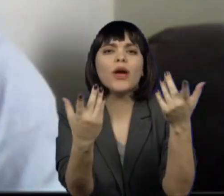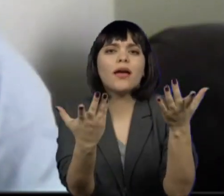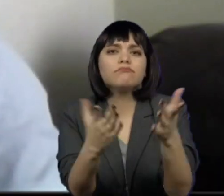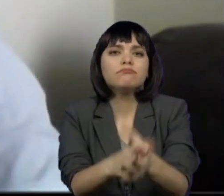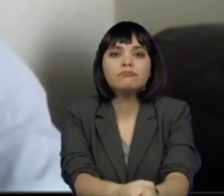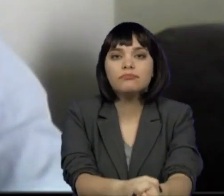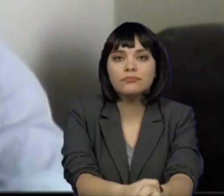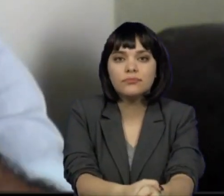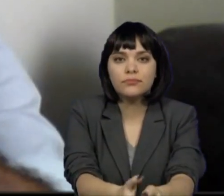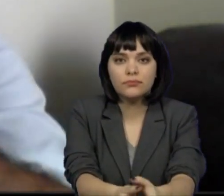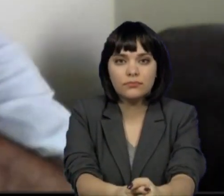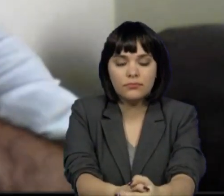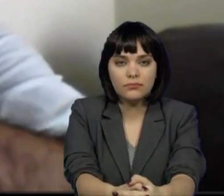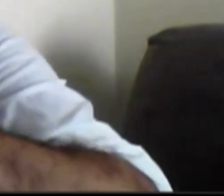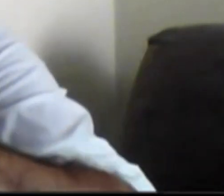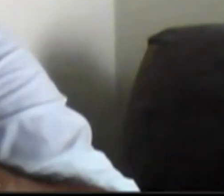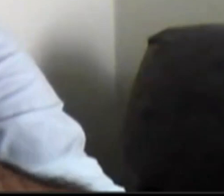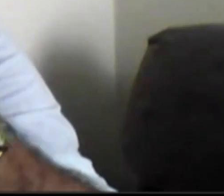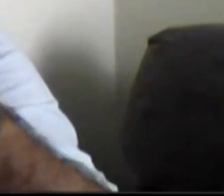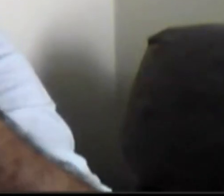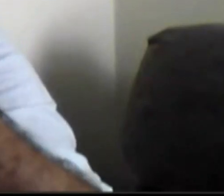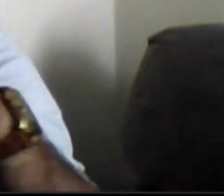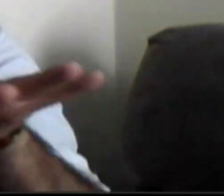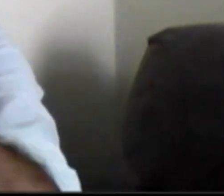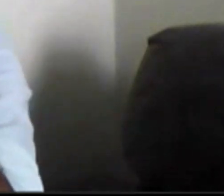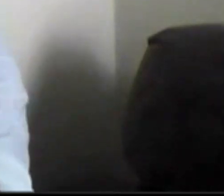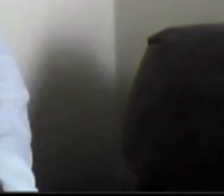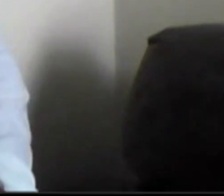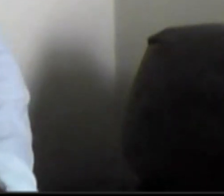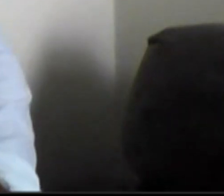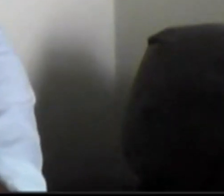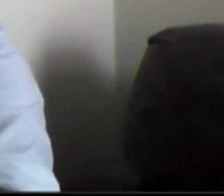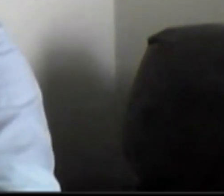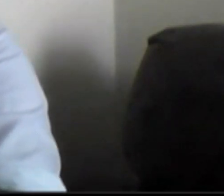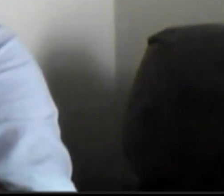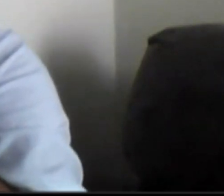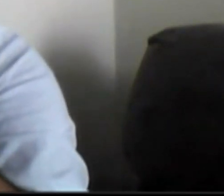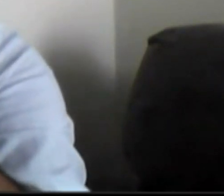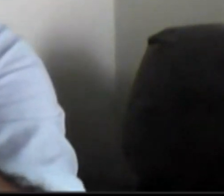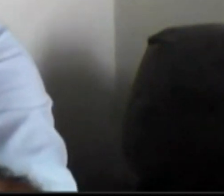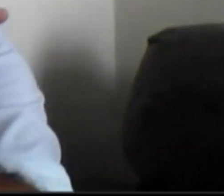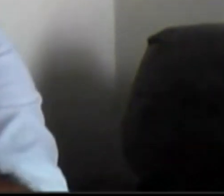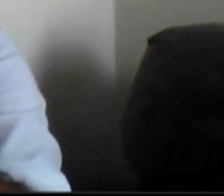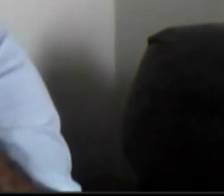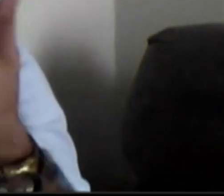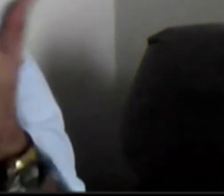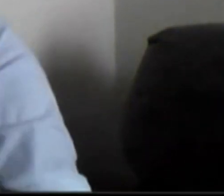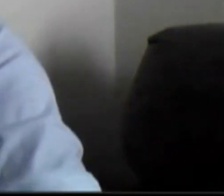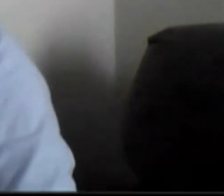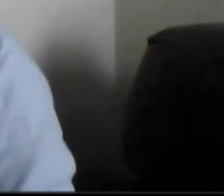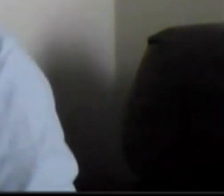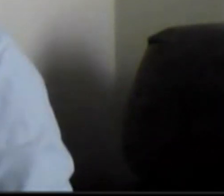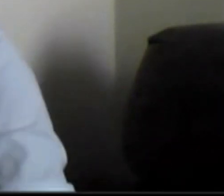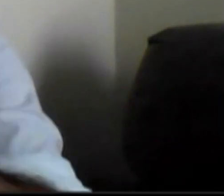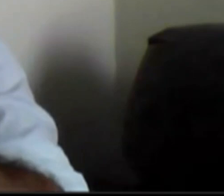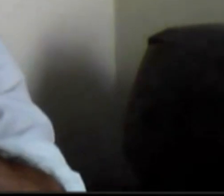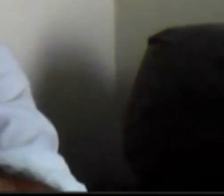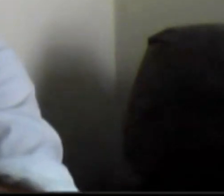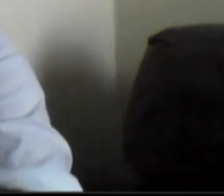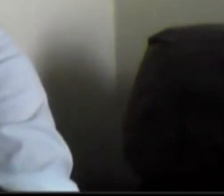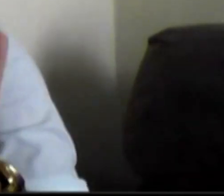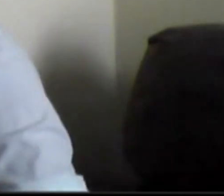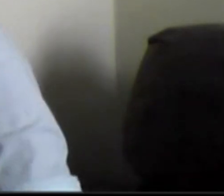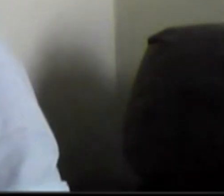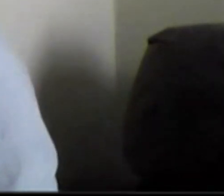É interessante a sua pergunta. A LBI, a Lei Brasileira da Inclusão, ela garante